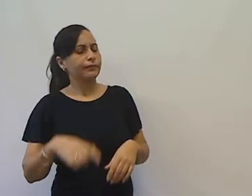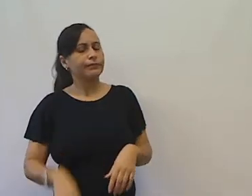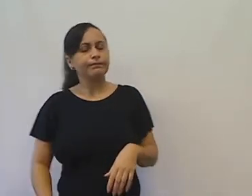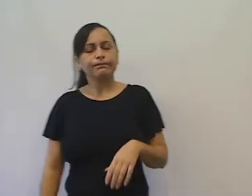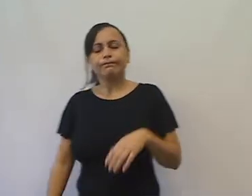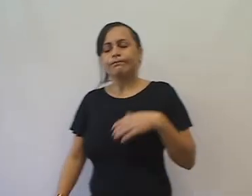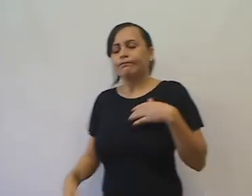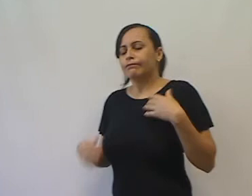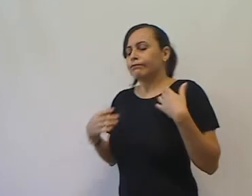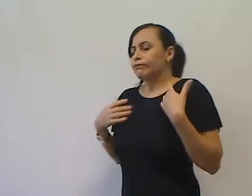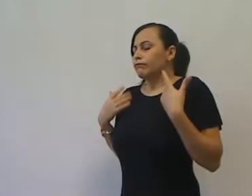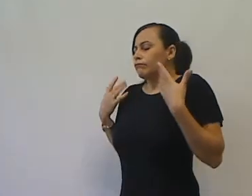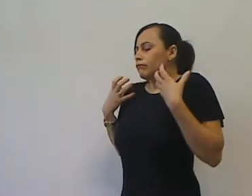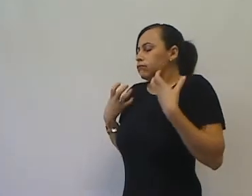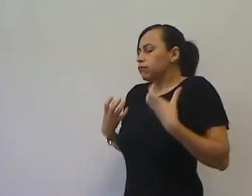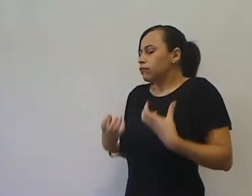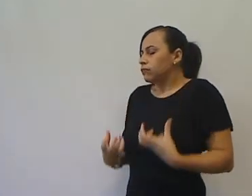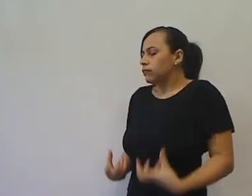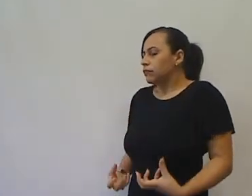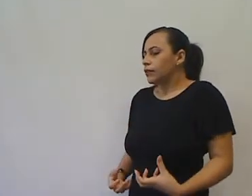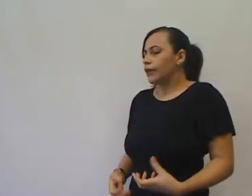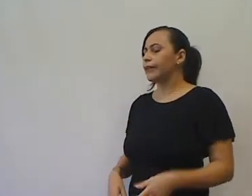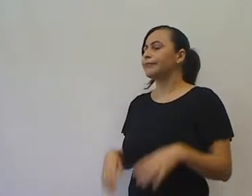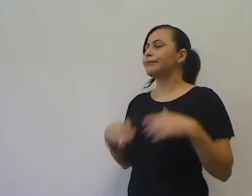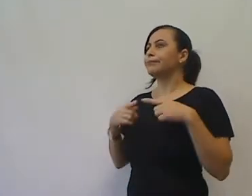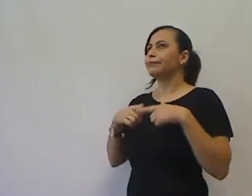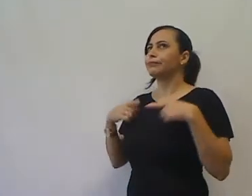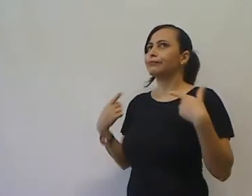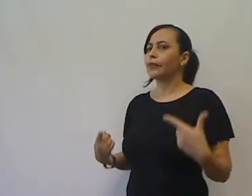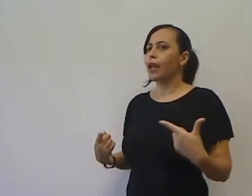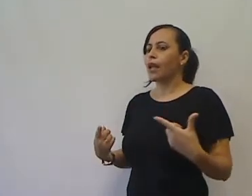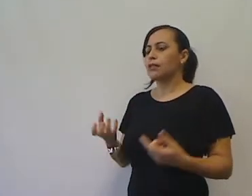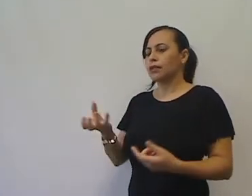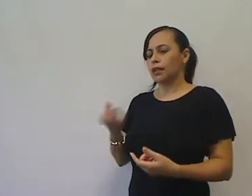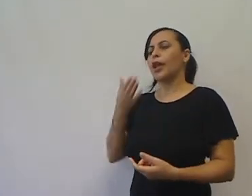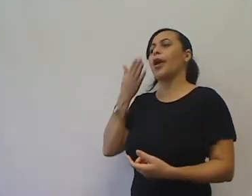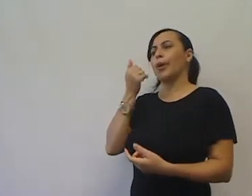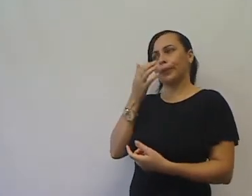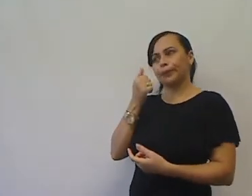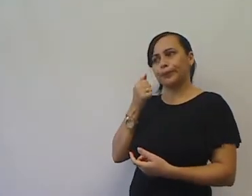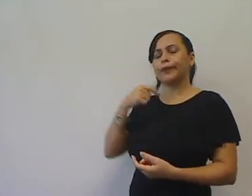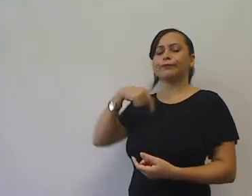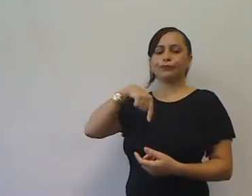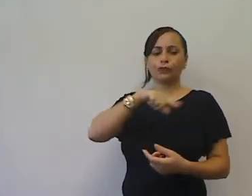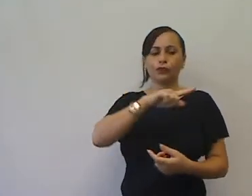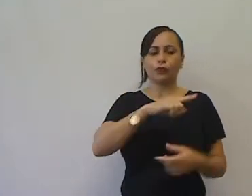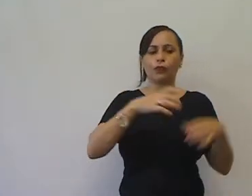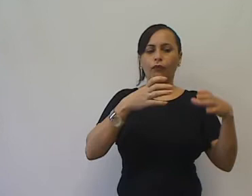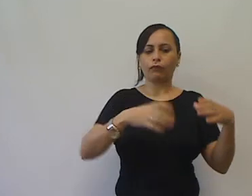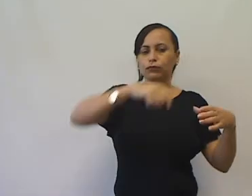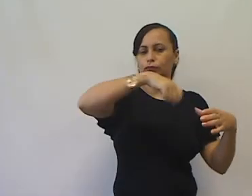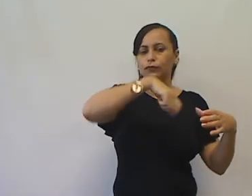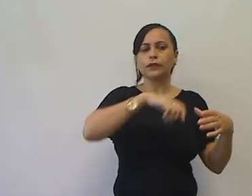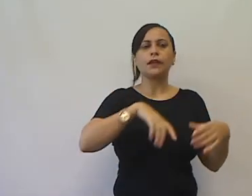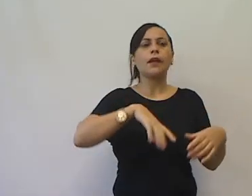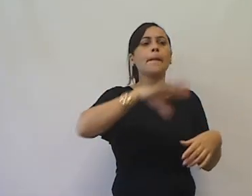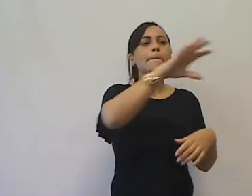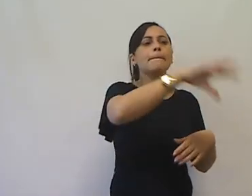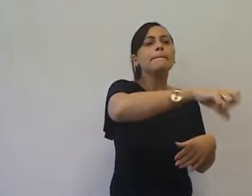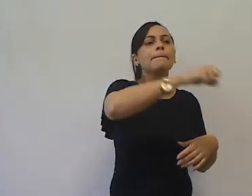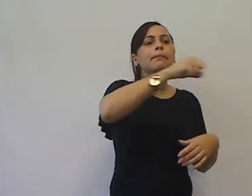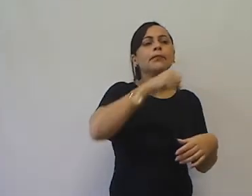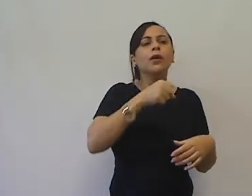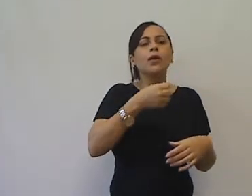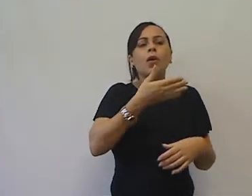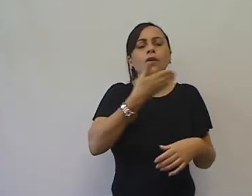Dona Agromecilda já cansada, mas com muito interesse, foi até a cozinha imediatamente, pegou os